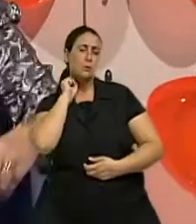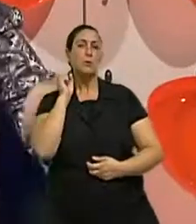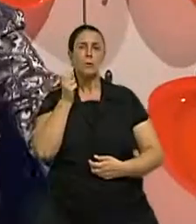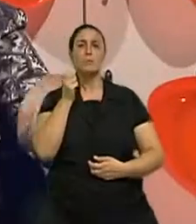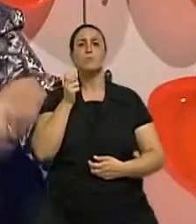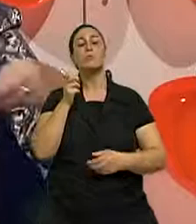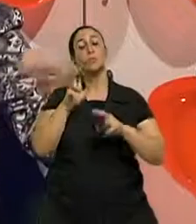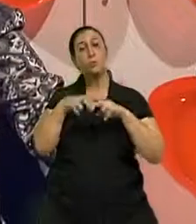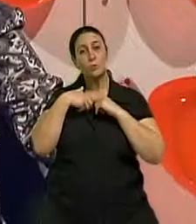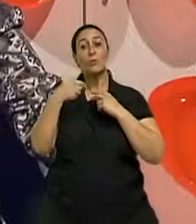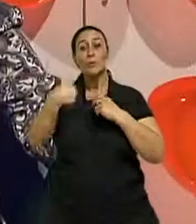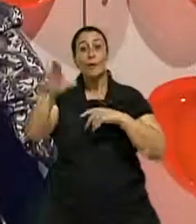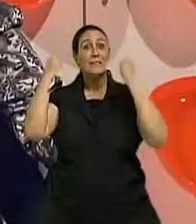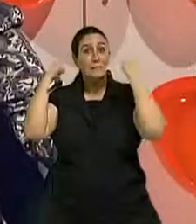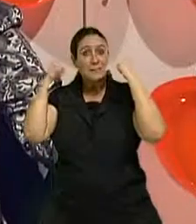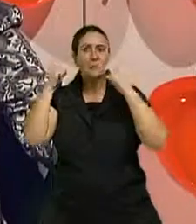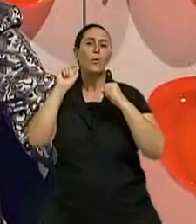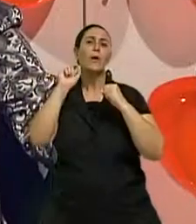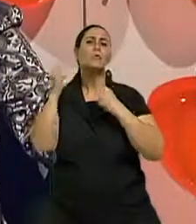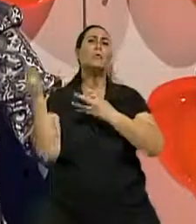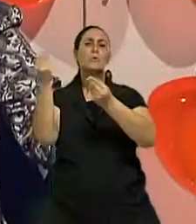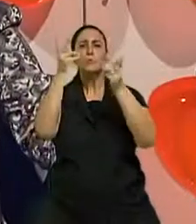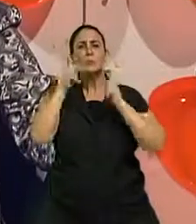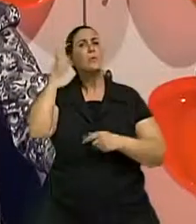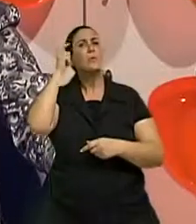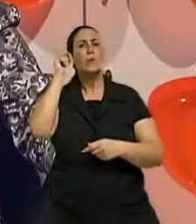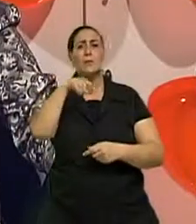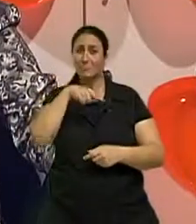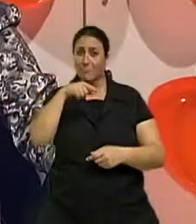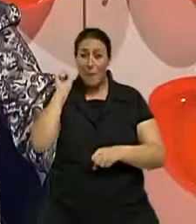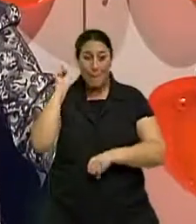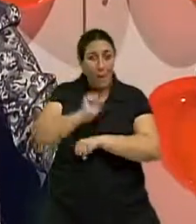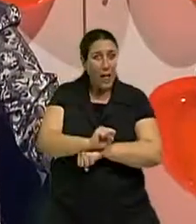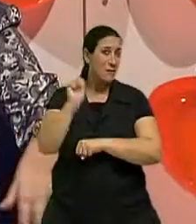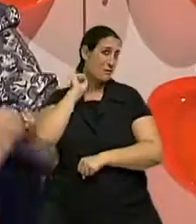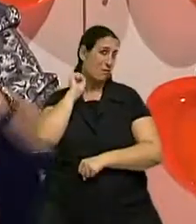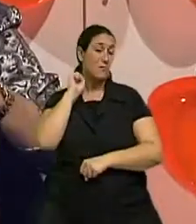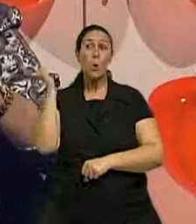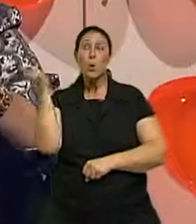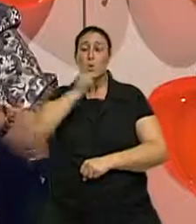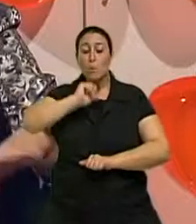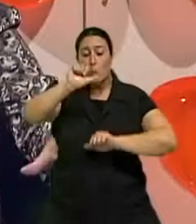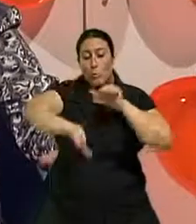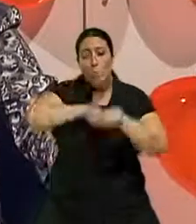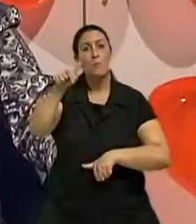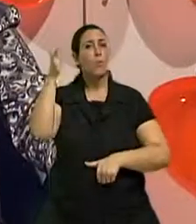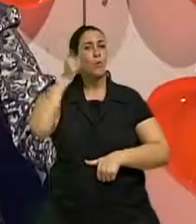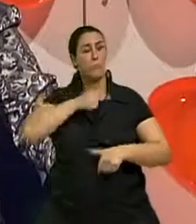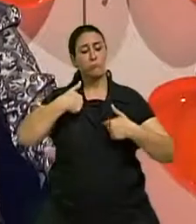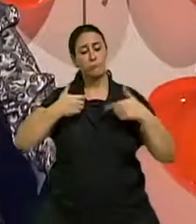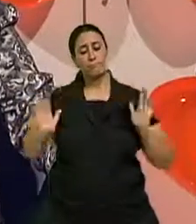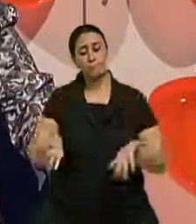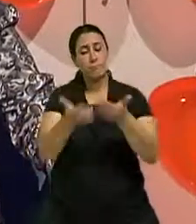O único antídoto contra o estresse é o exercício físico. Porque aí eu queimo essa